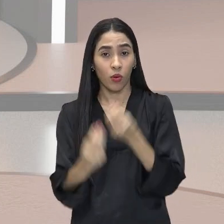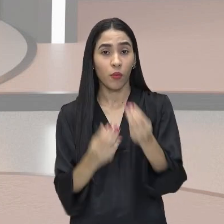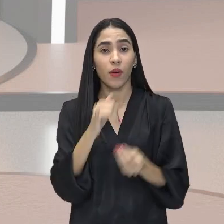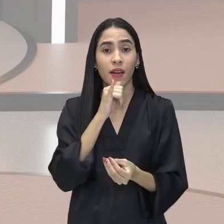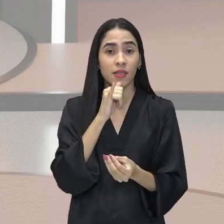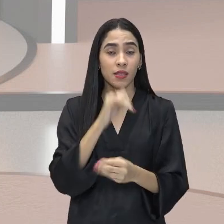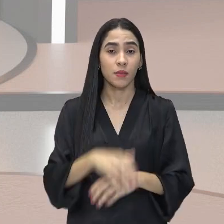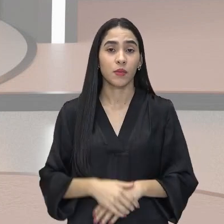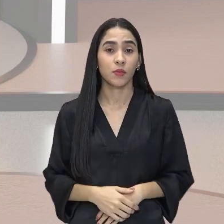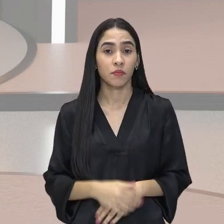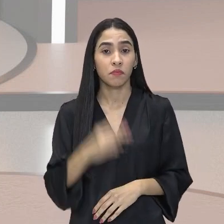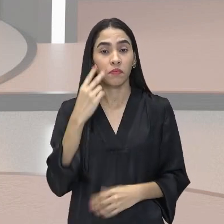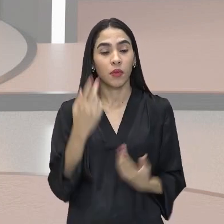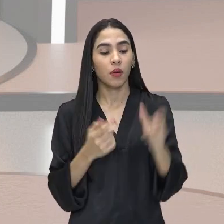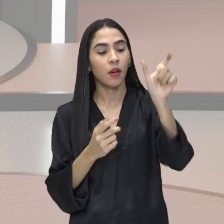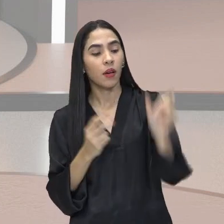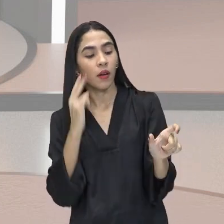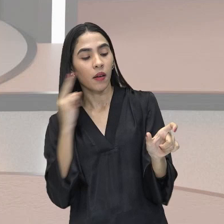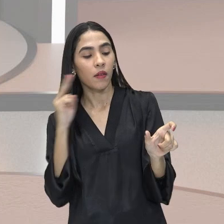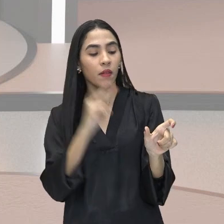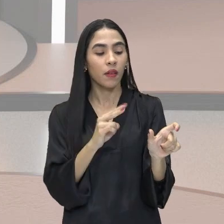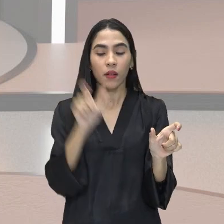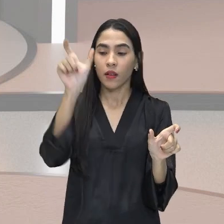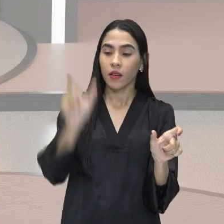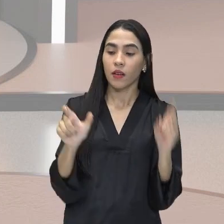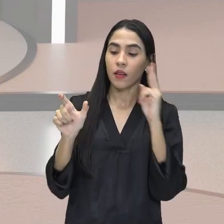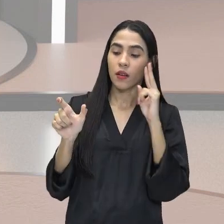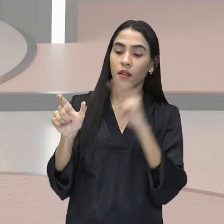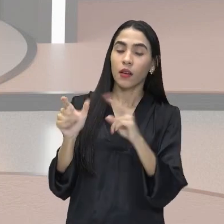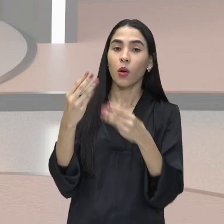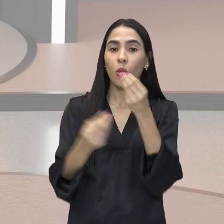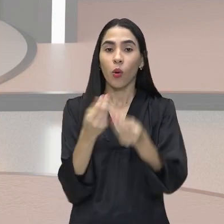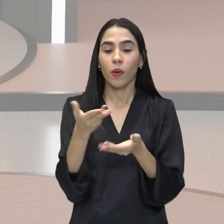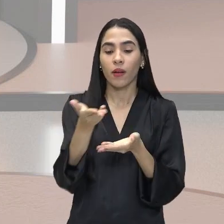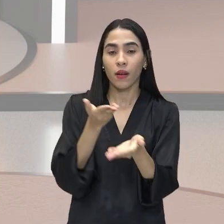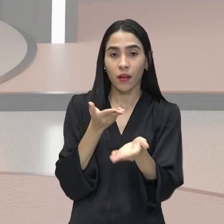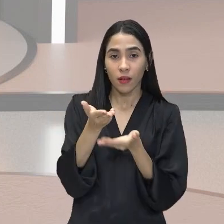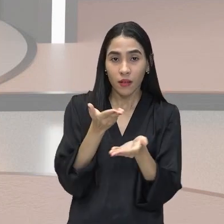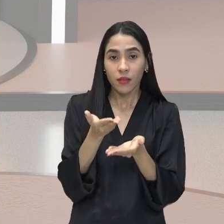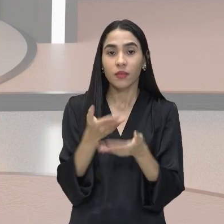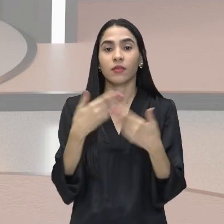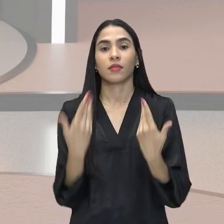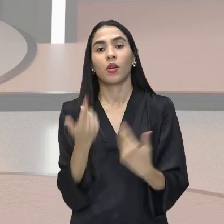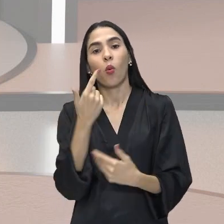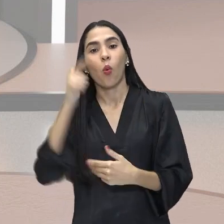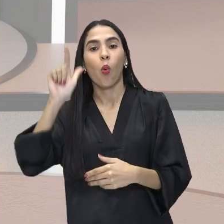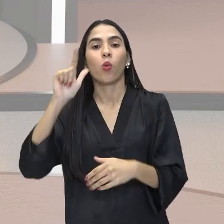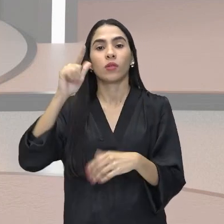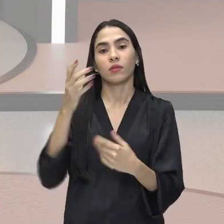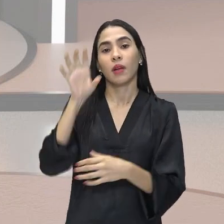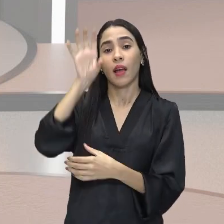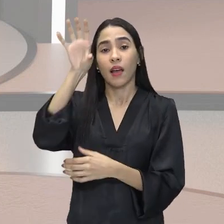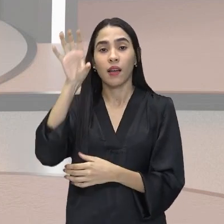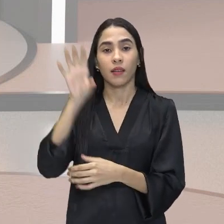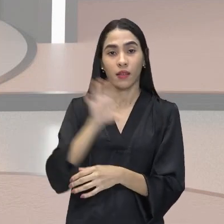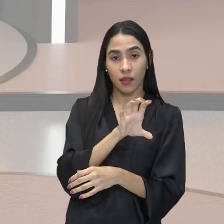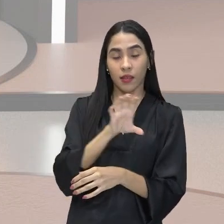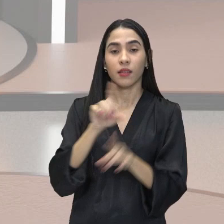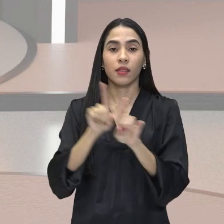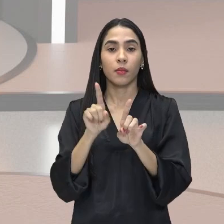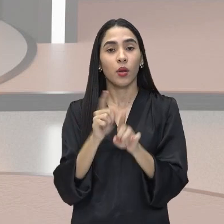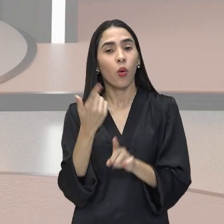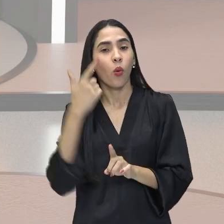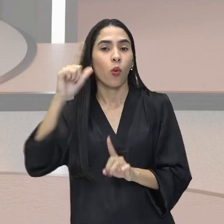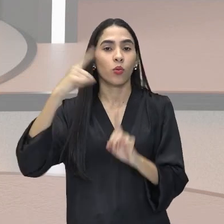vê o outro, e como este um trata o outro, que é de outra região. E a próxima